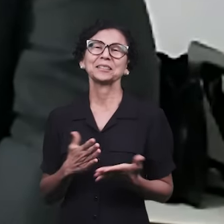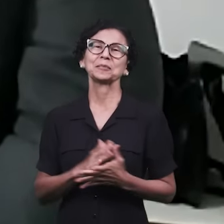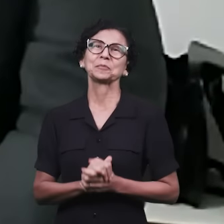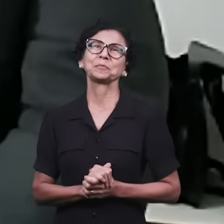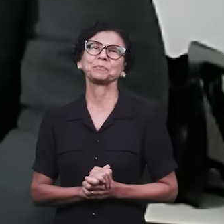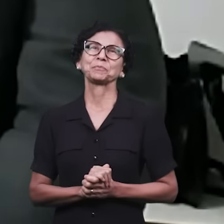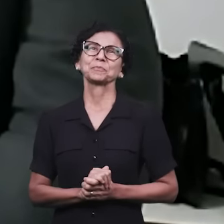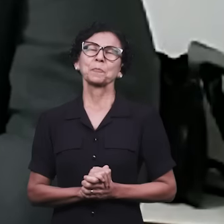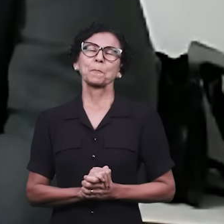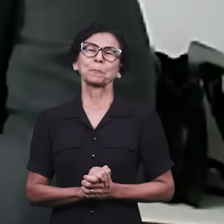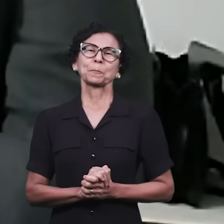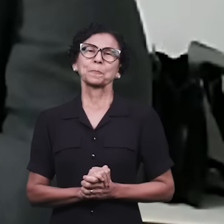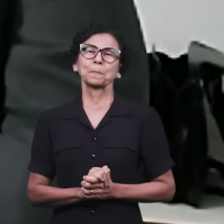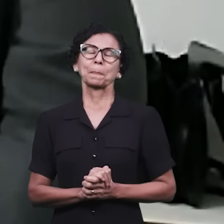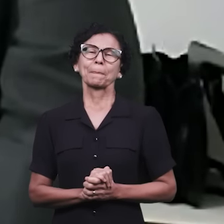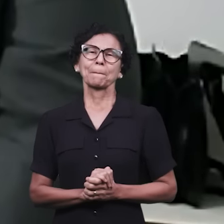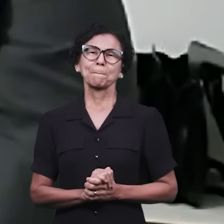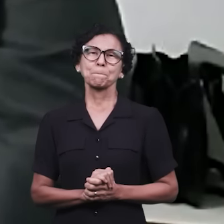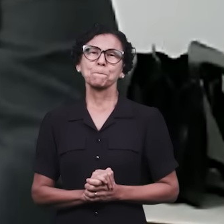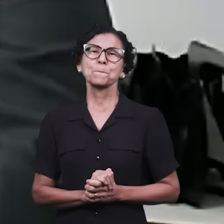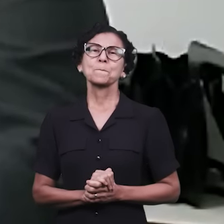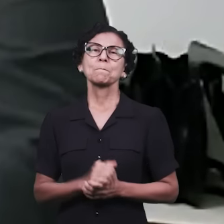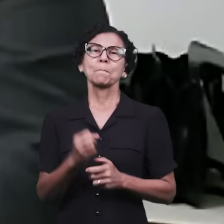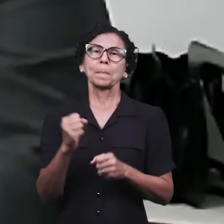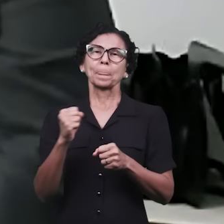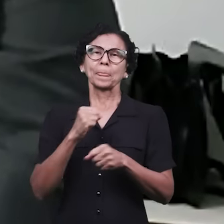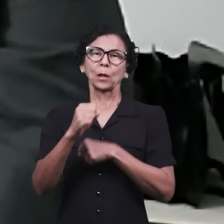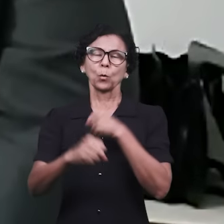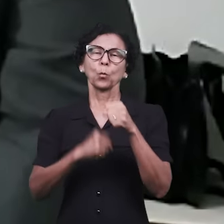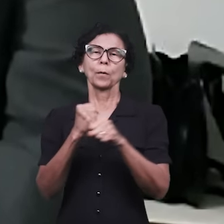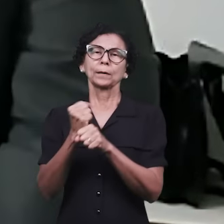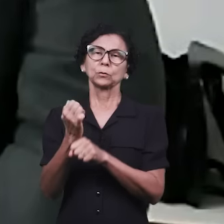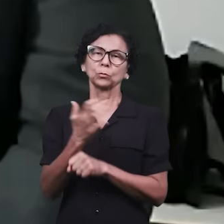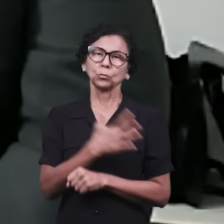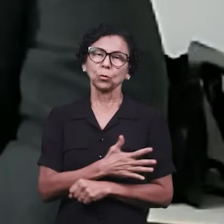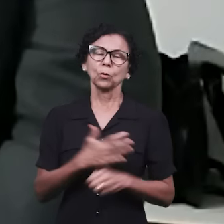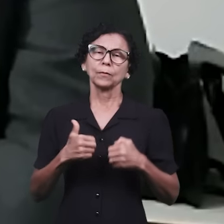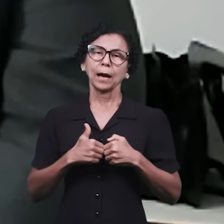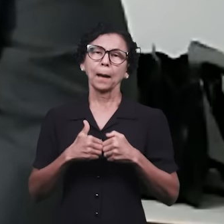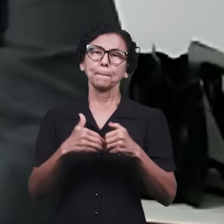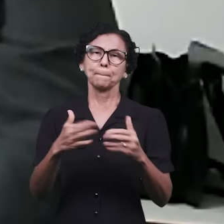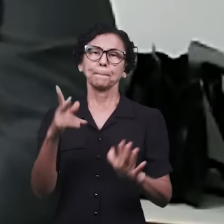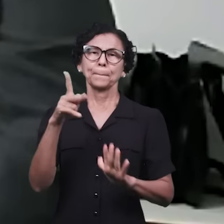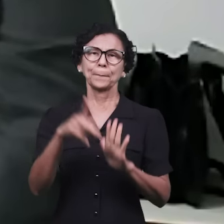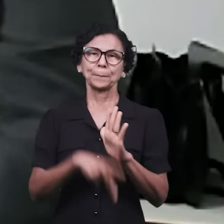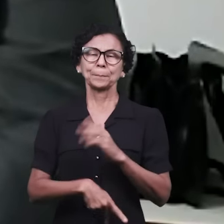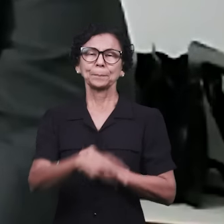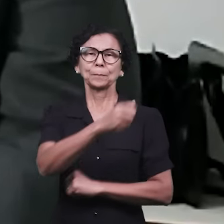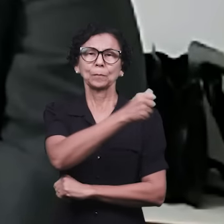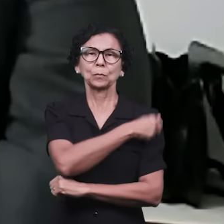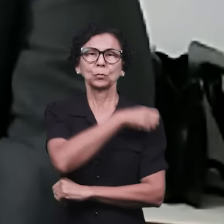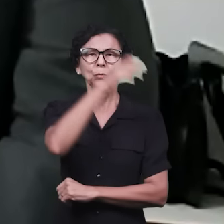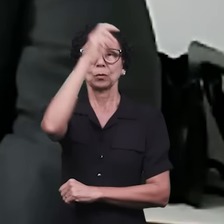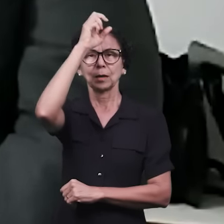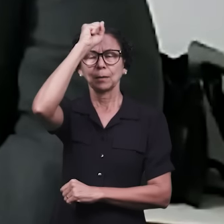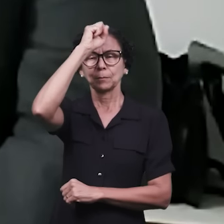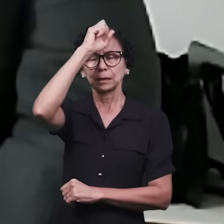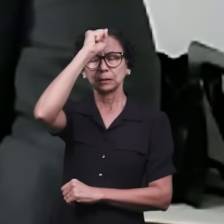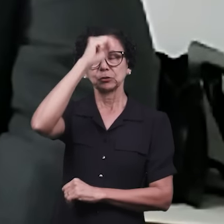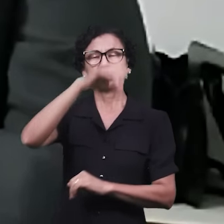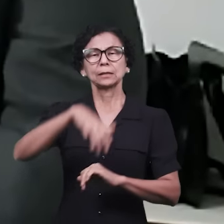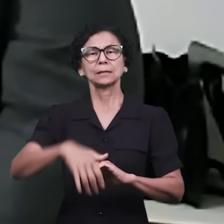Senhor. Mais um ano nós estamos montando a estrutura do projeto Aprendiz, onde já tivemos muitos alunos